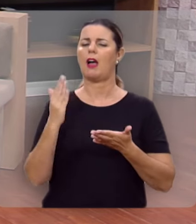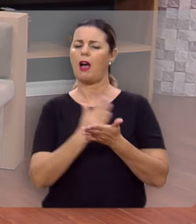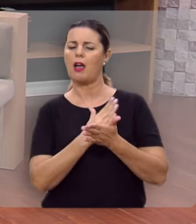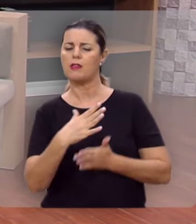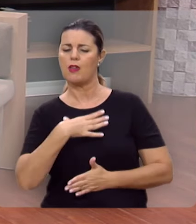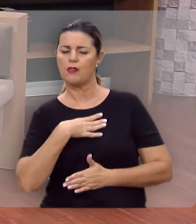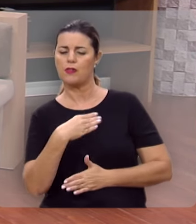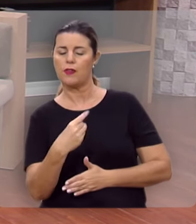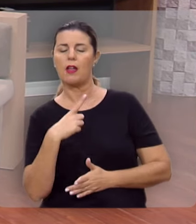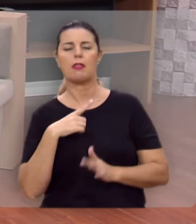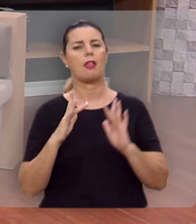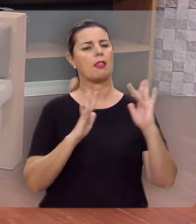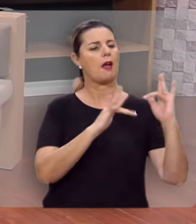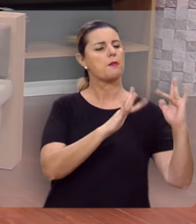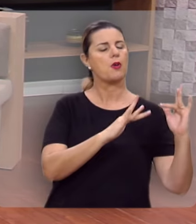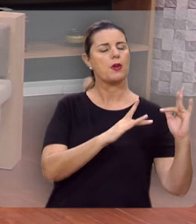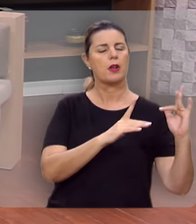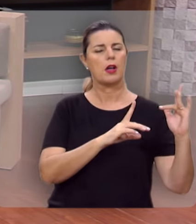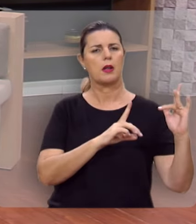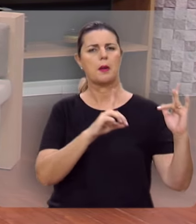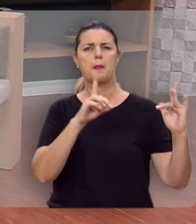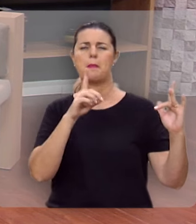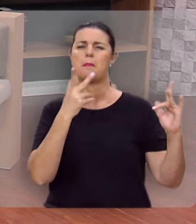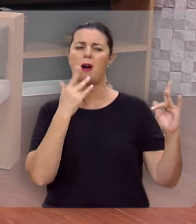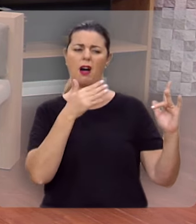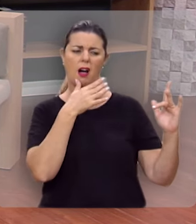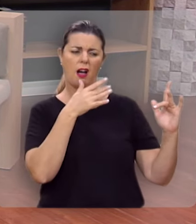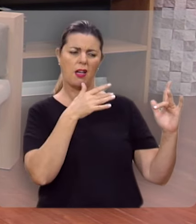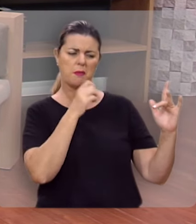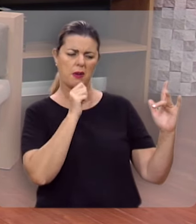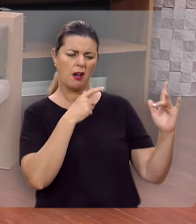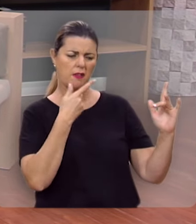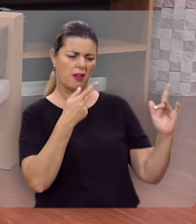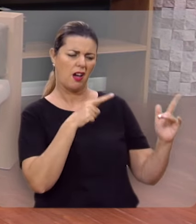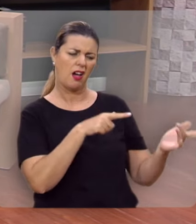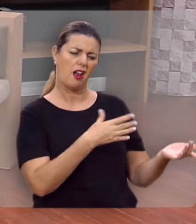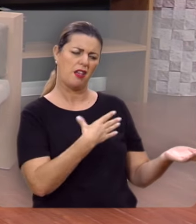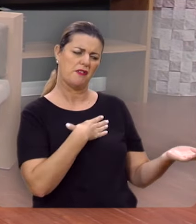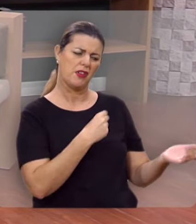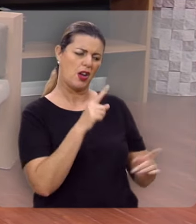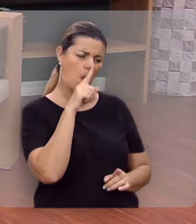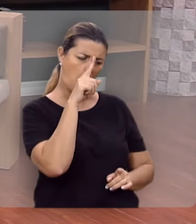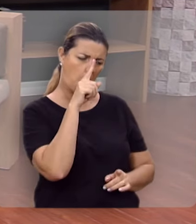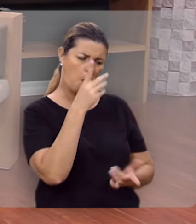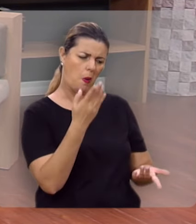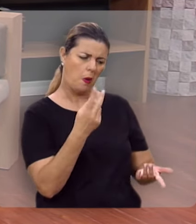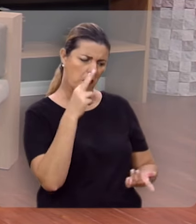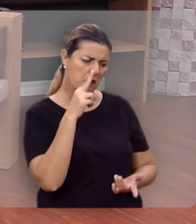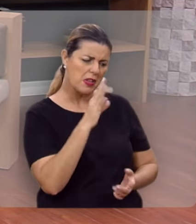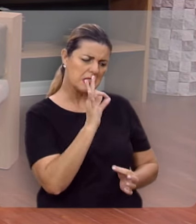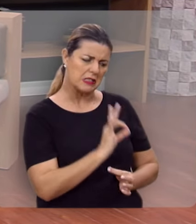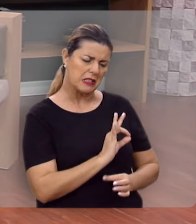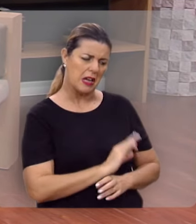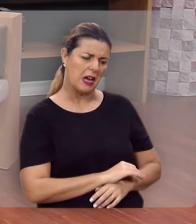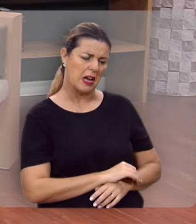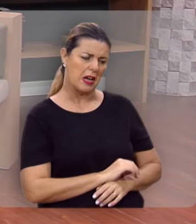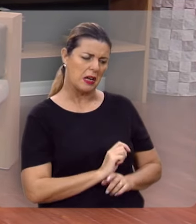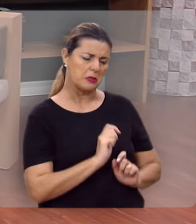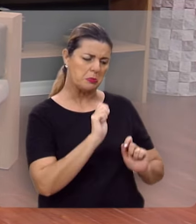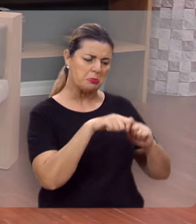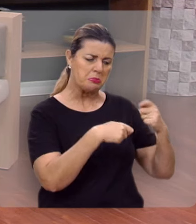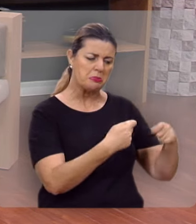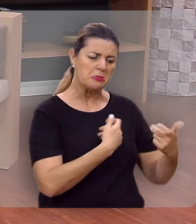Às vezes os filhos estão namorando, os pais estão dizendo, filho, filha, não é assim. Filho, filha, olha direito.